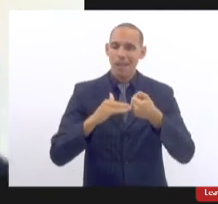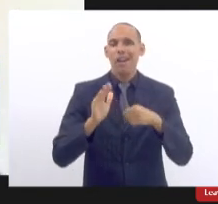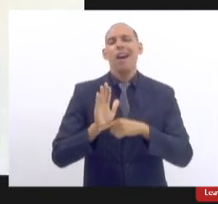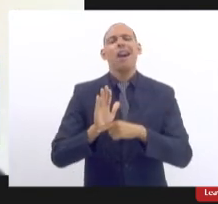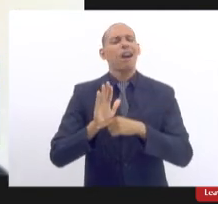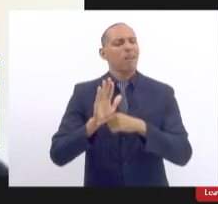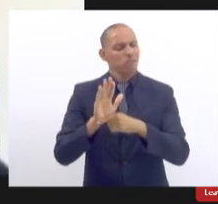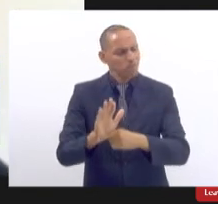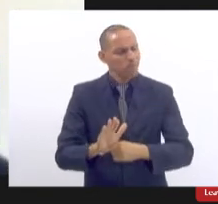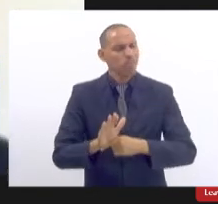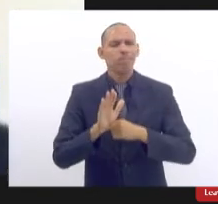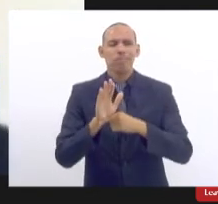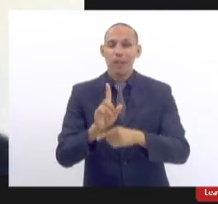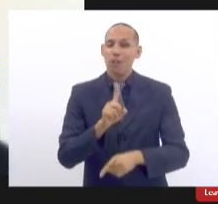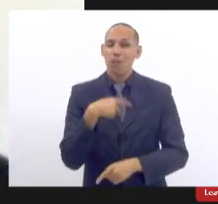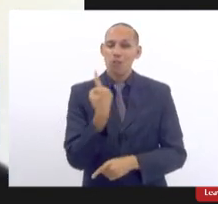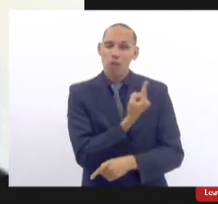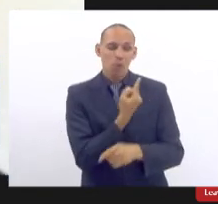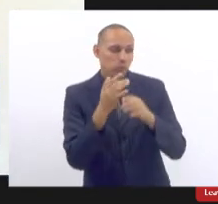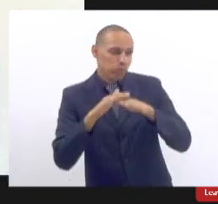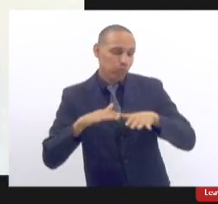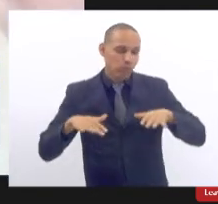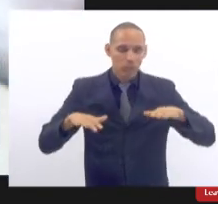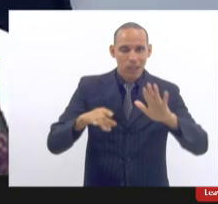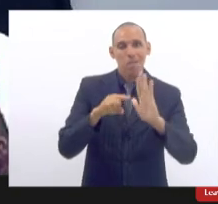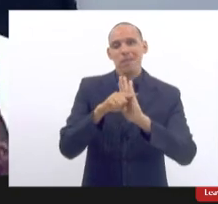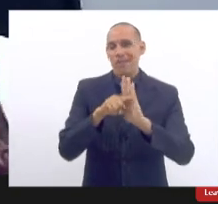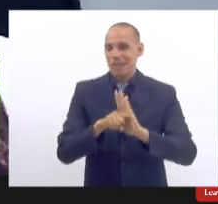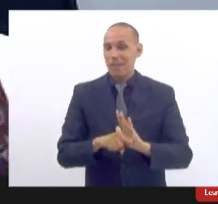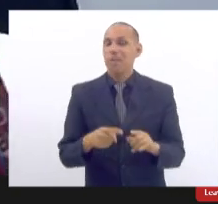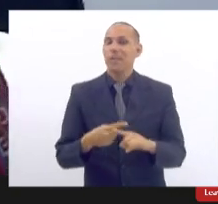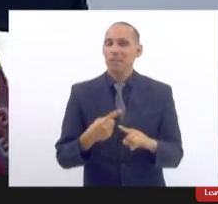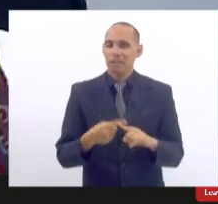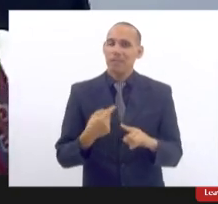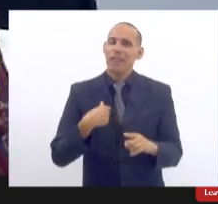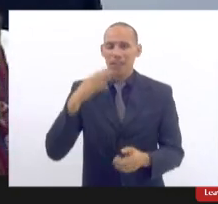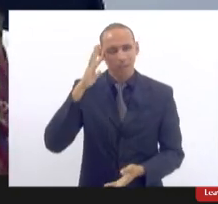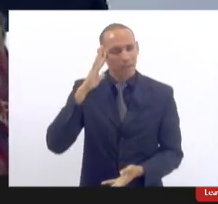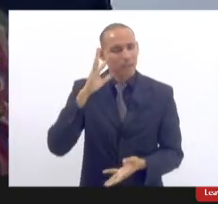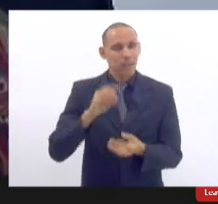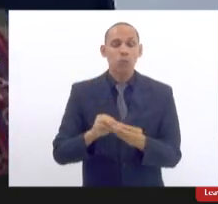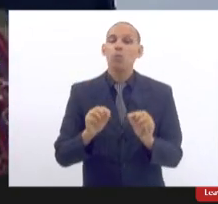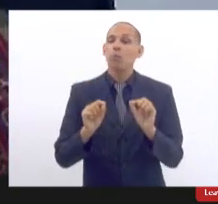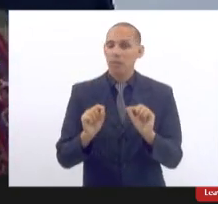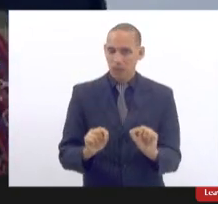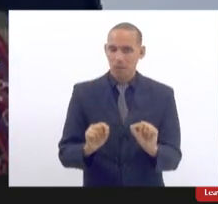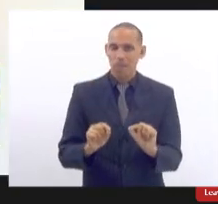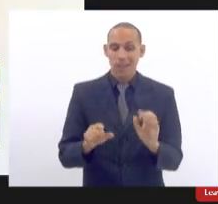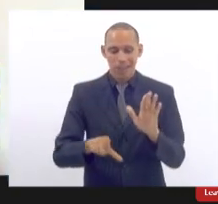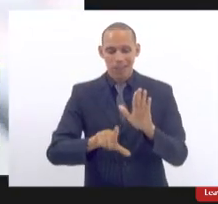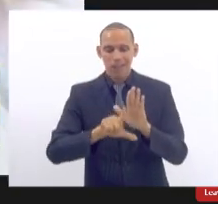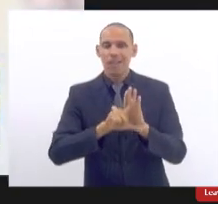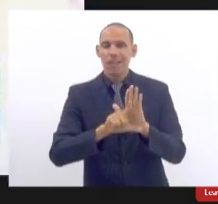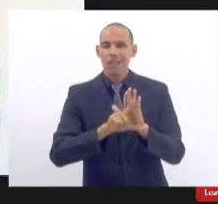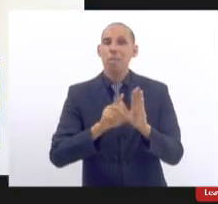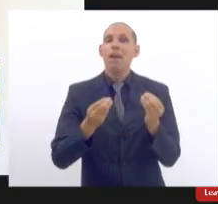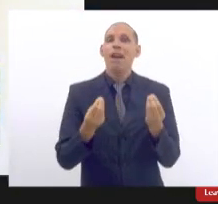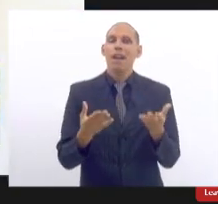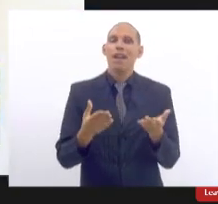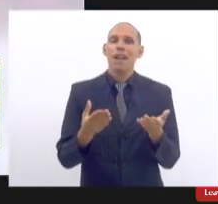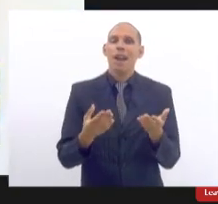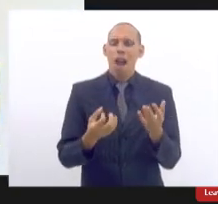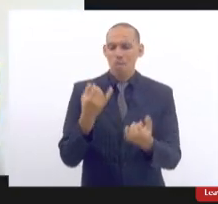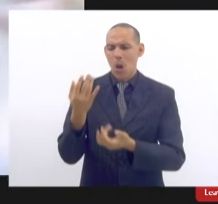muito a todos nós nessa pesquisa porque eu entendo que essa lei é no sentido assim vamos apagar o